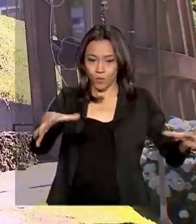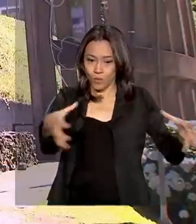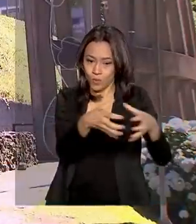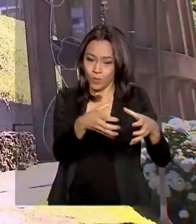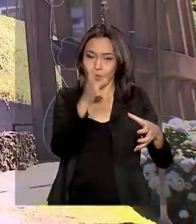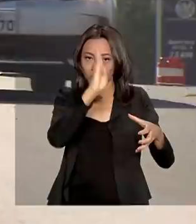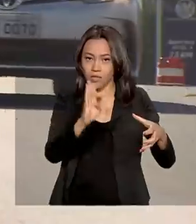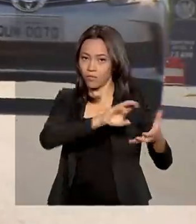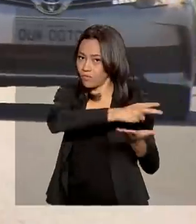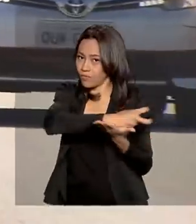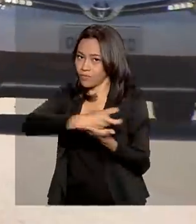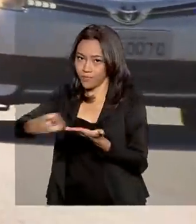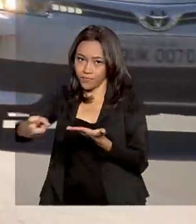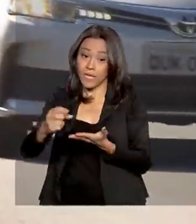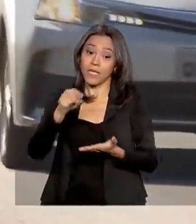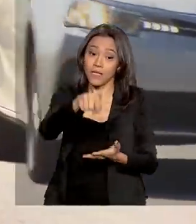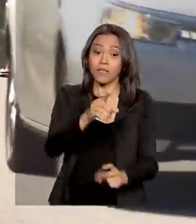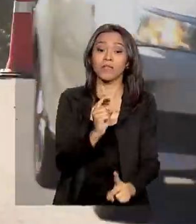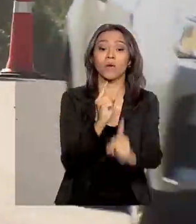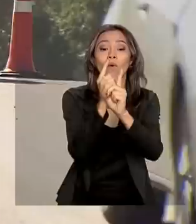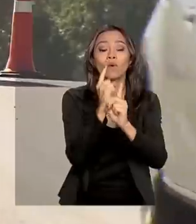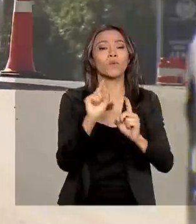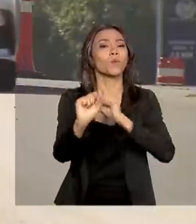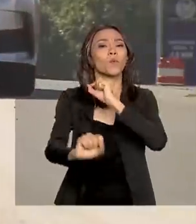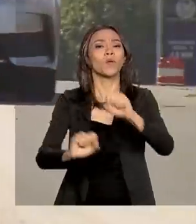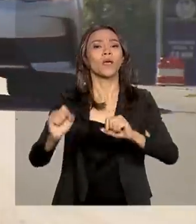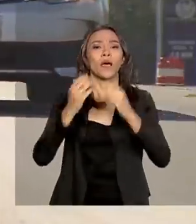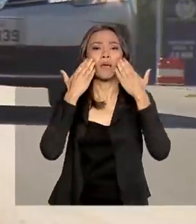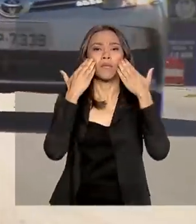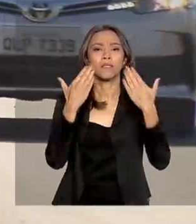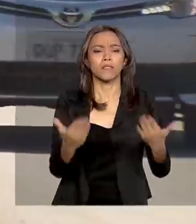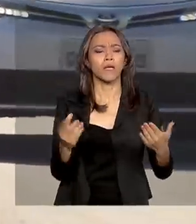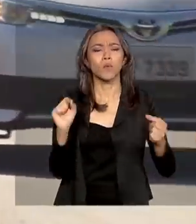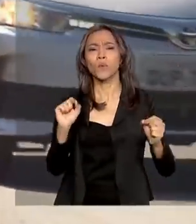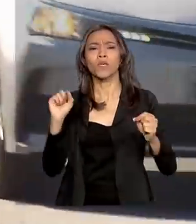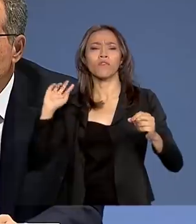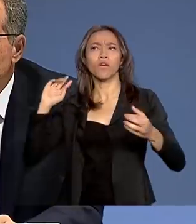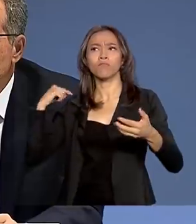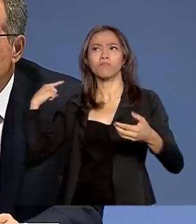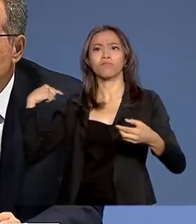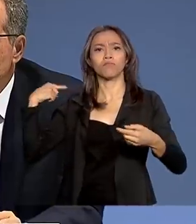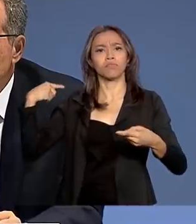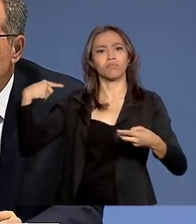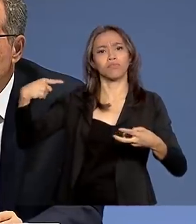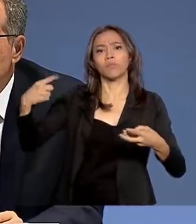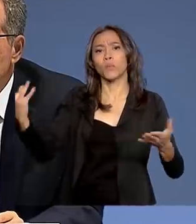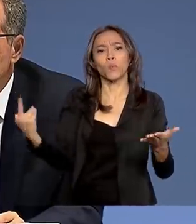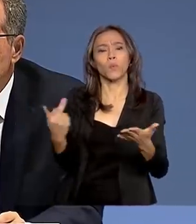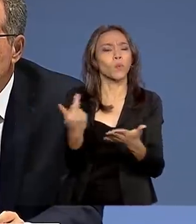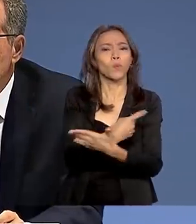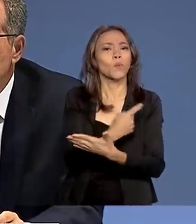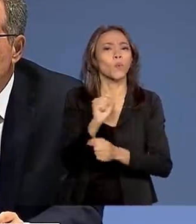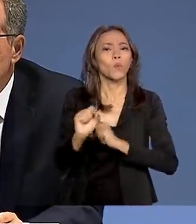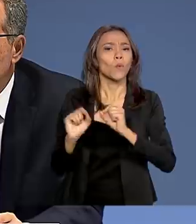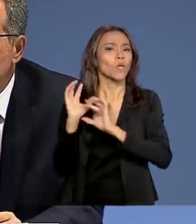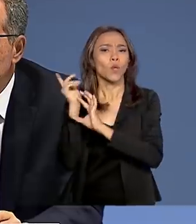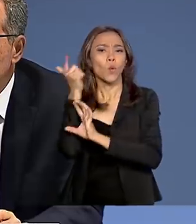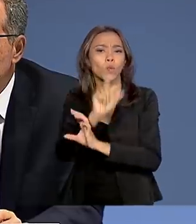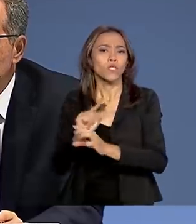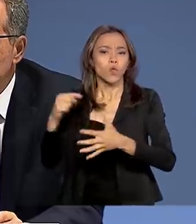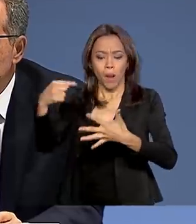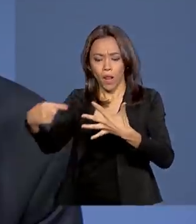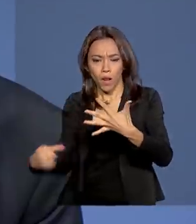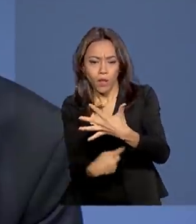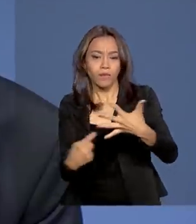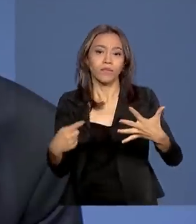Rio Grande do Sul. No encontro, serão apresentados os resultados alcançados. Segundo o Itamaraty, o ano foi muito bom para o